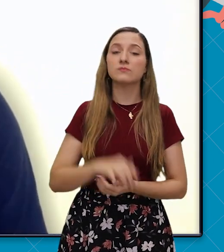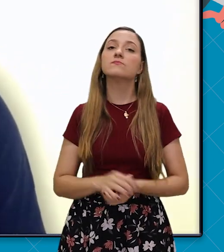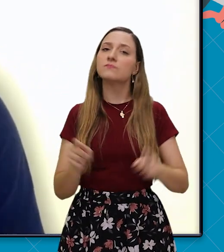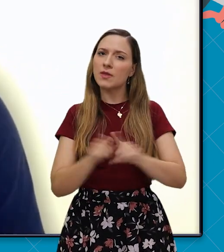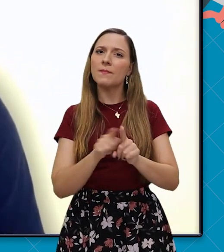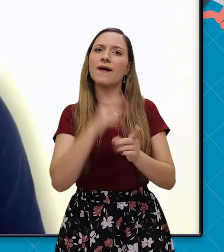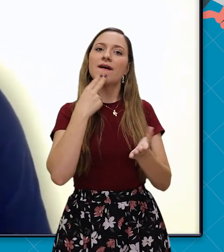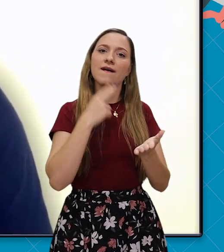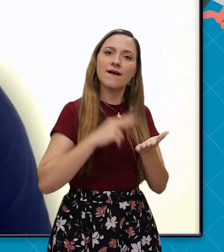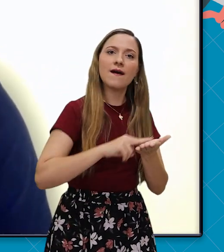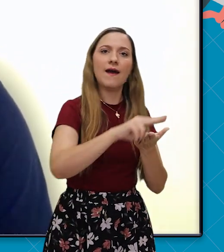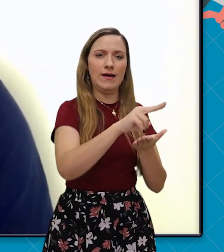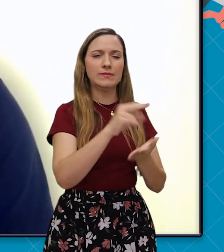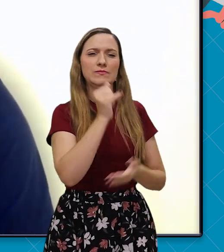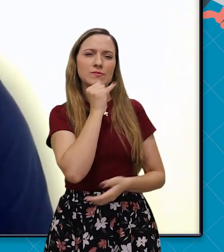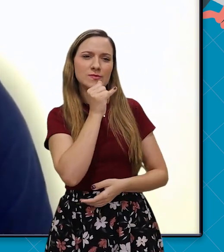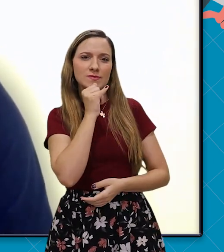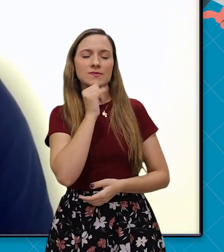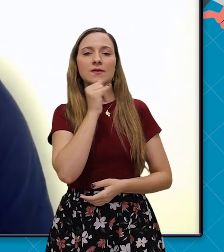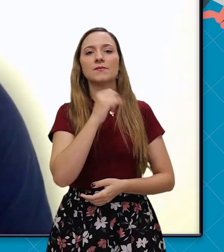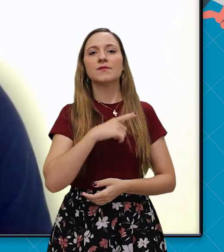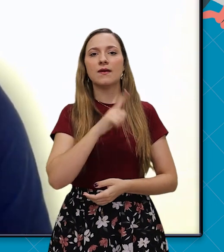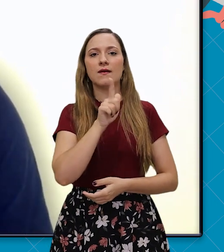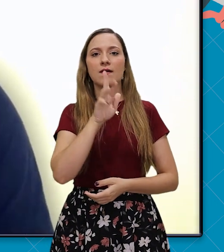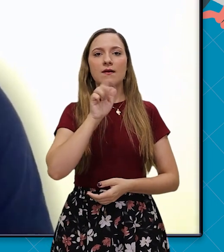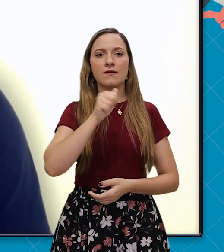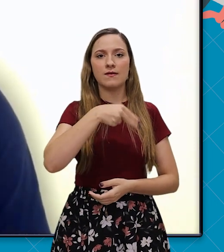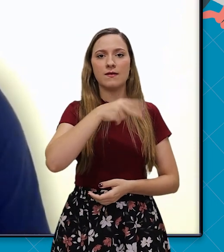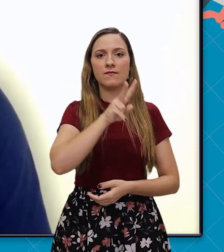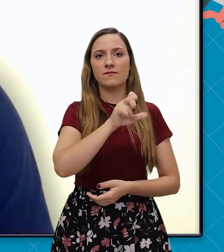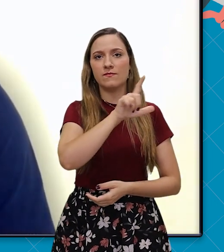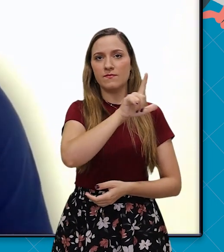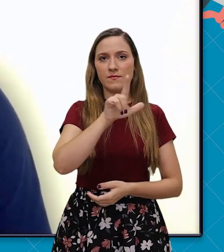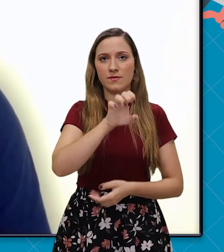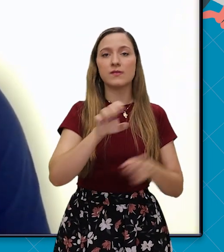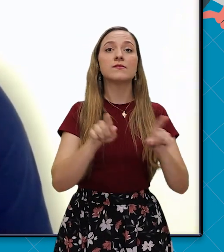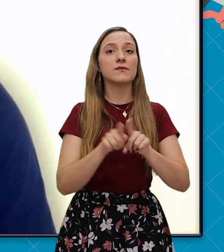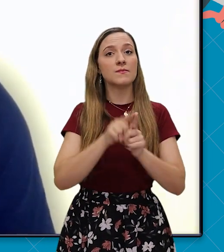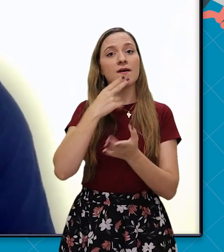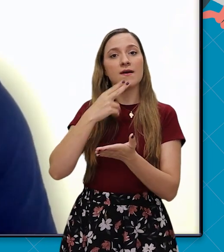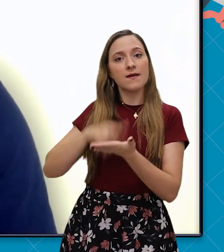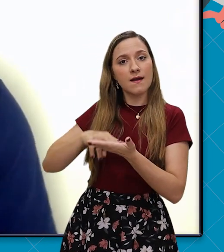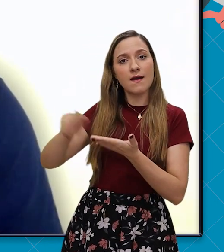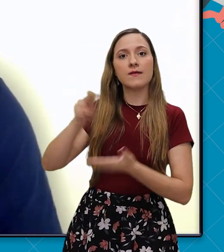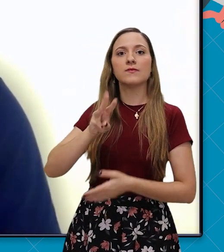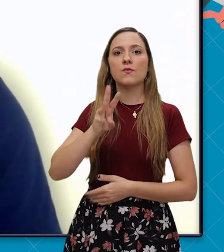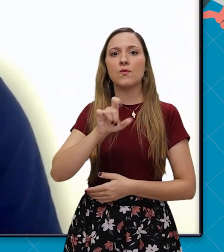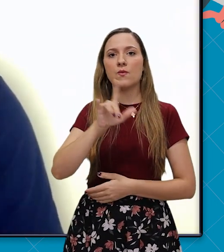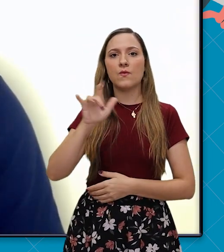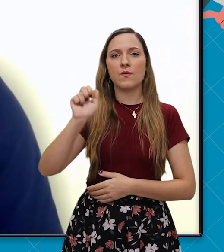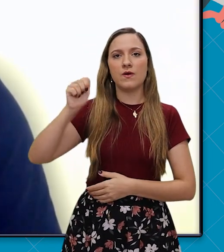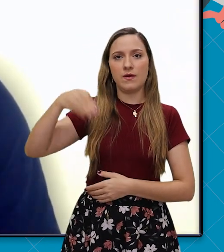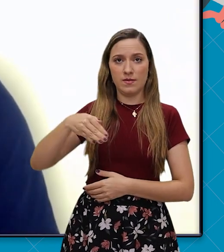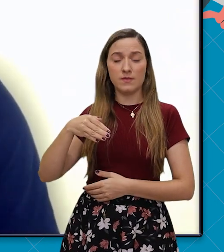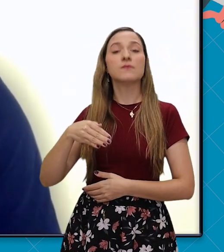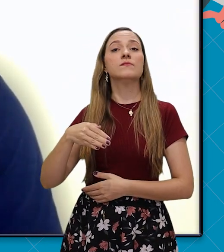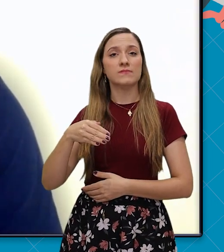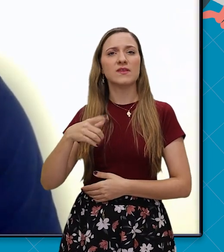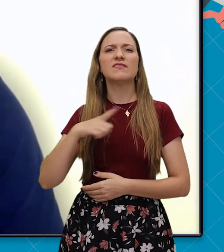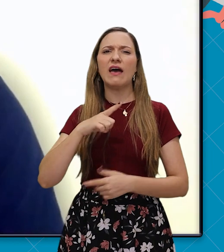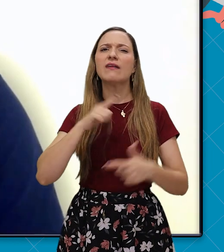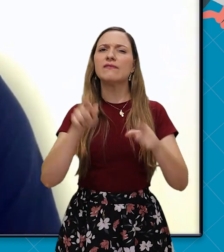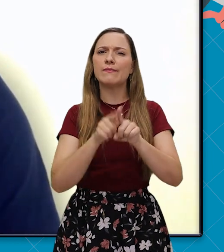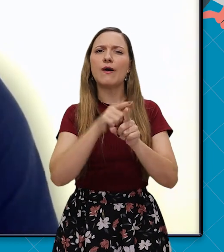escreveram cartas para figuras como Graham, Bill, Sherpy e para William, Peter.